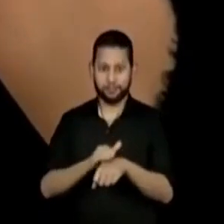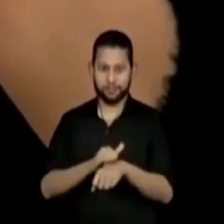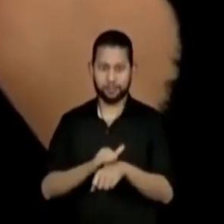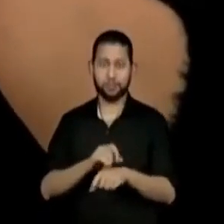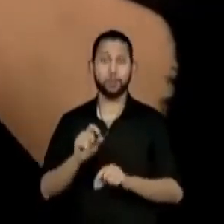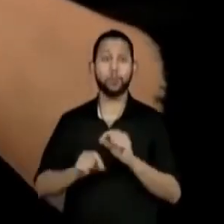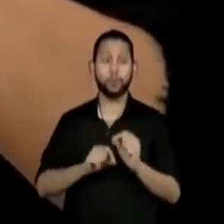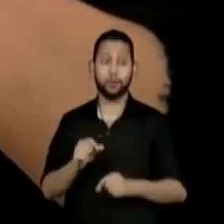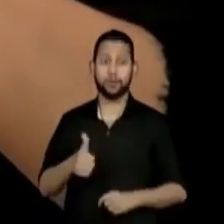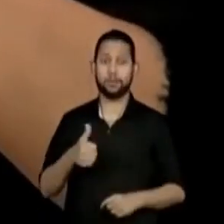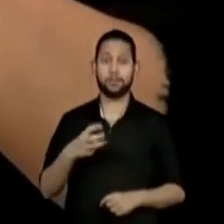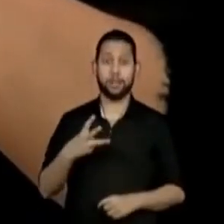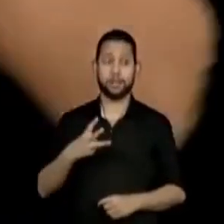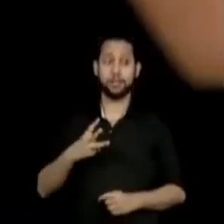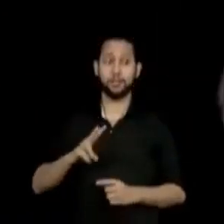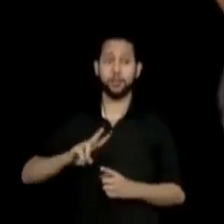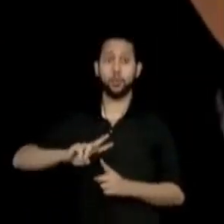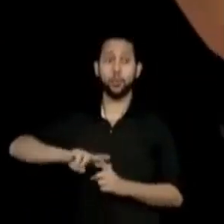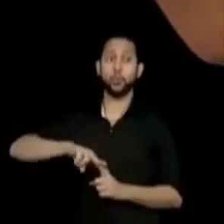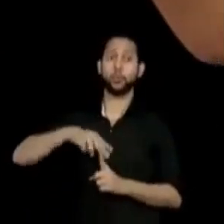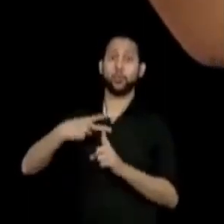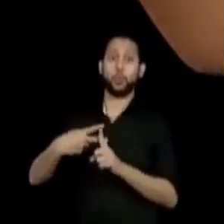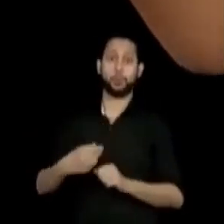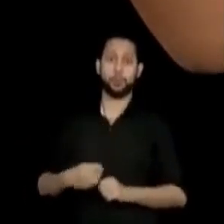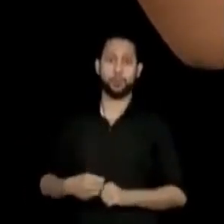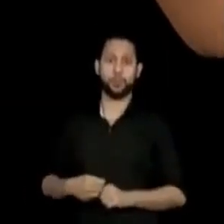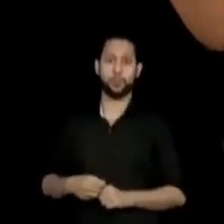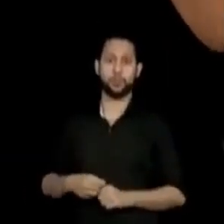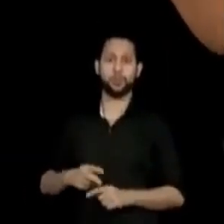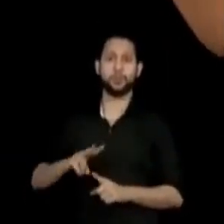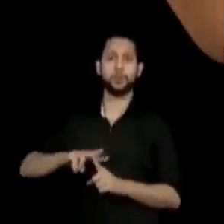descobrir o dobro de 13, correto? Então, vamos lá.